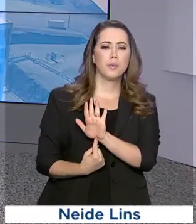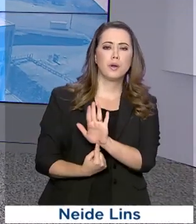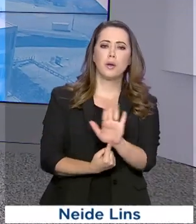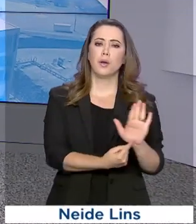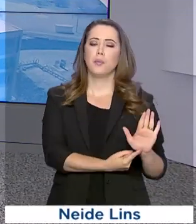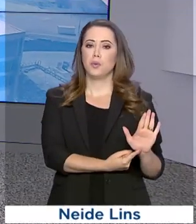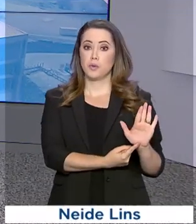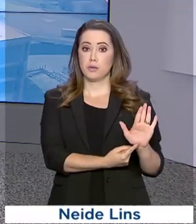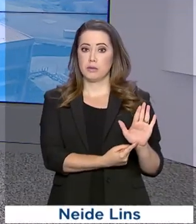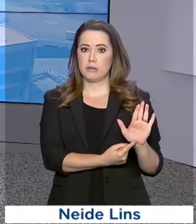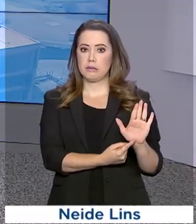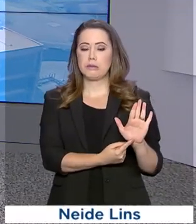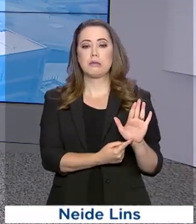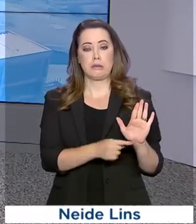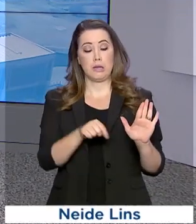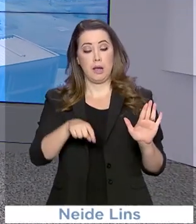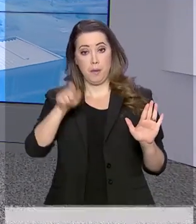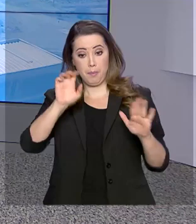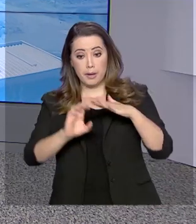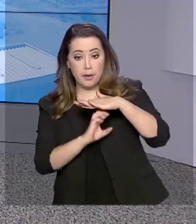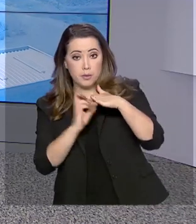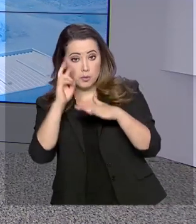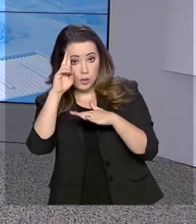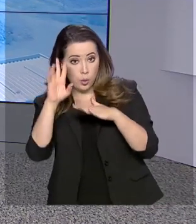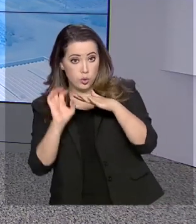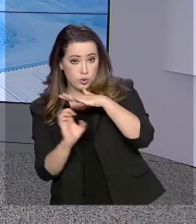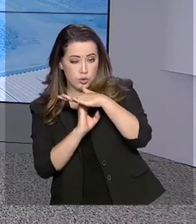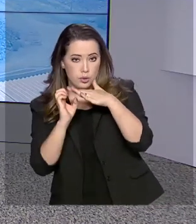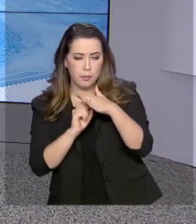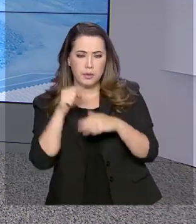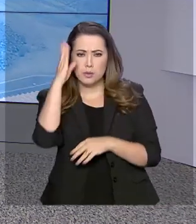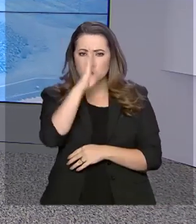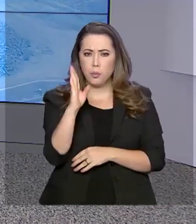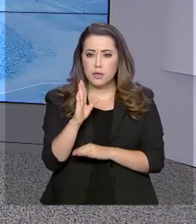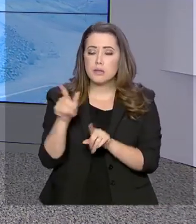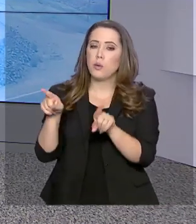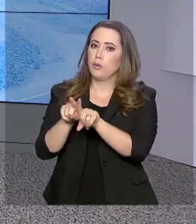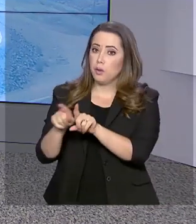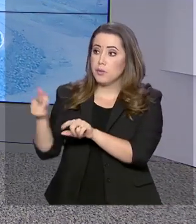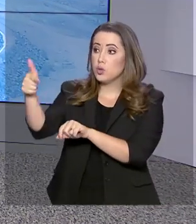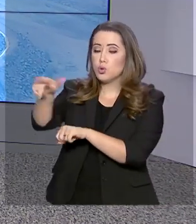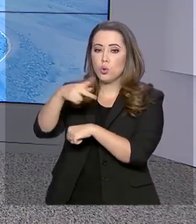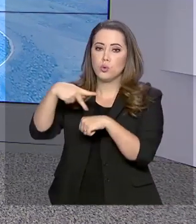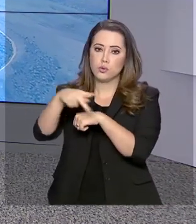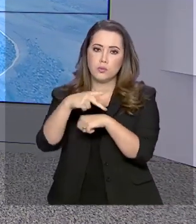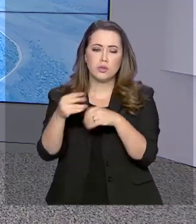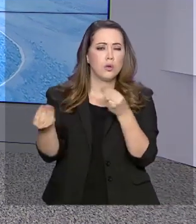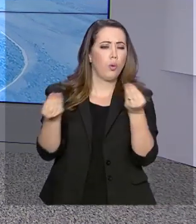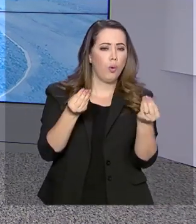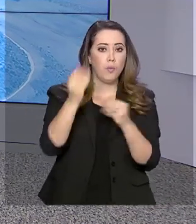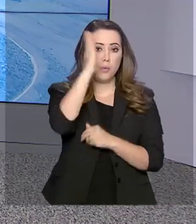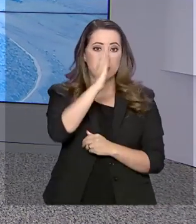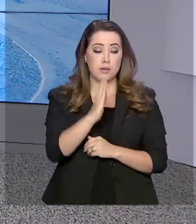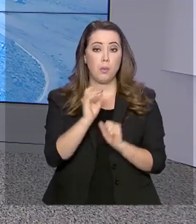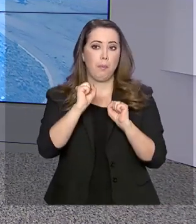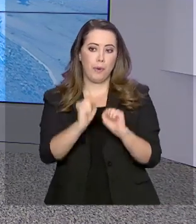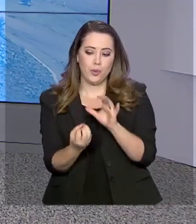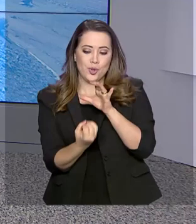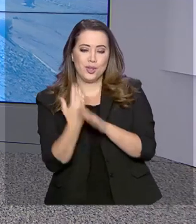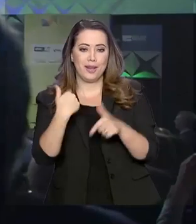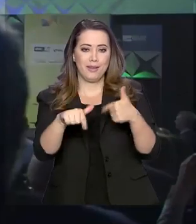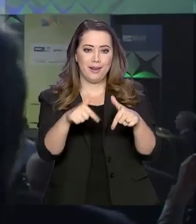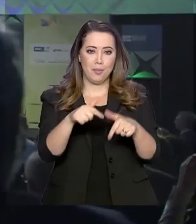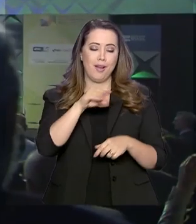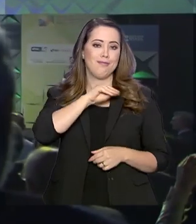mostrar a investidores nacionais e estrangeiros as oportunidades brasileiras que podem gerar emprego e renda. É o Fórum de